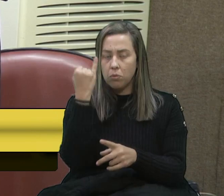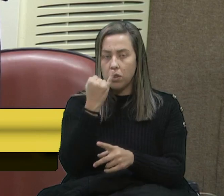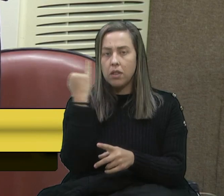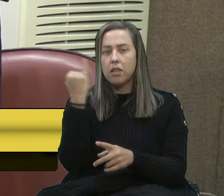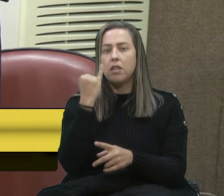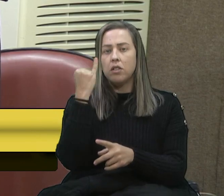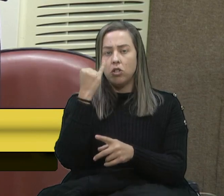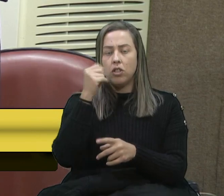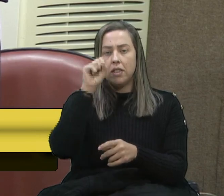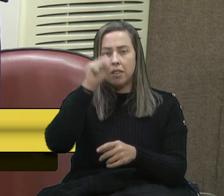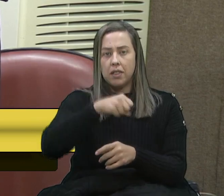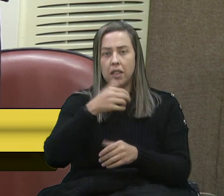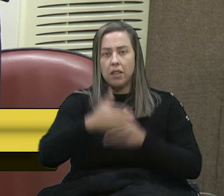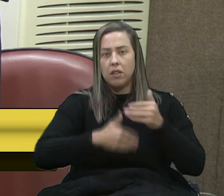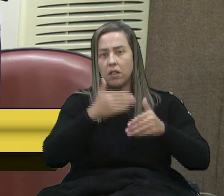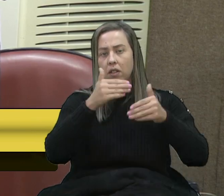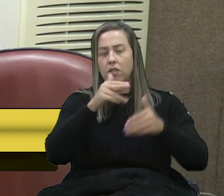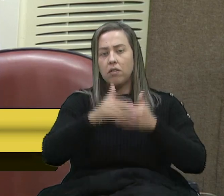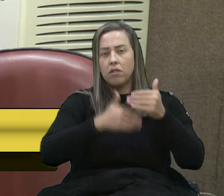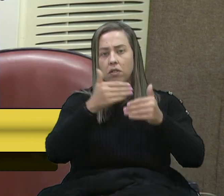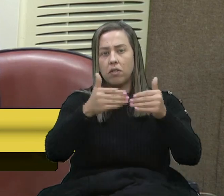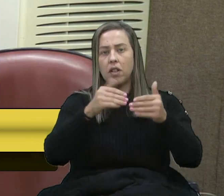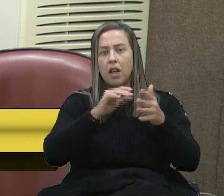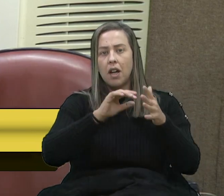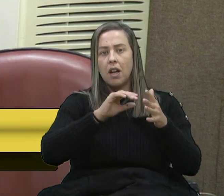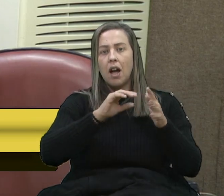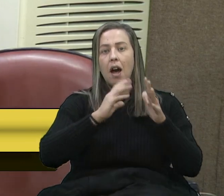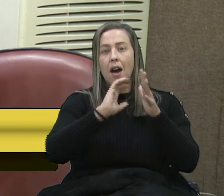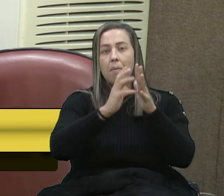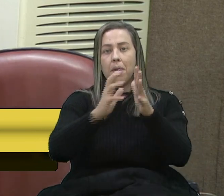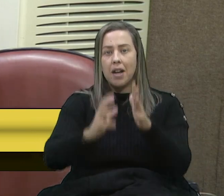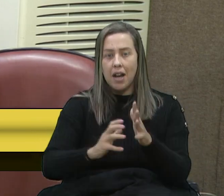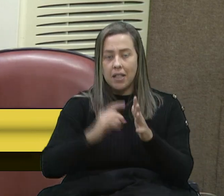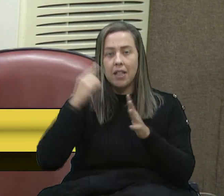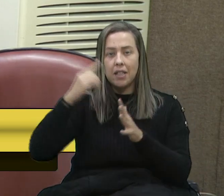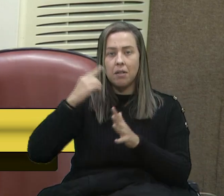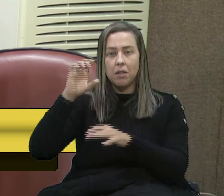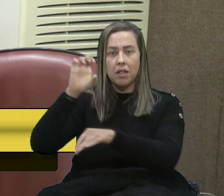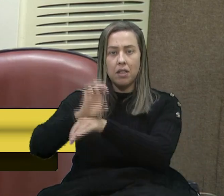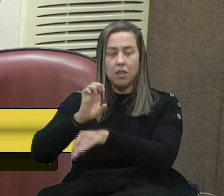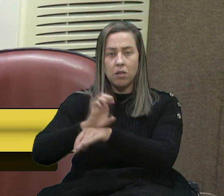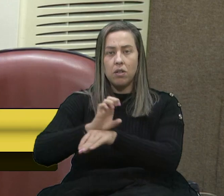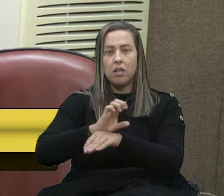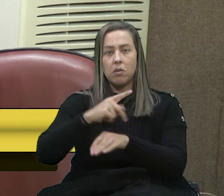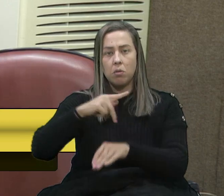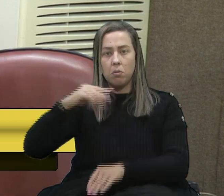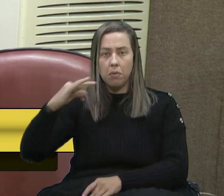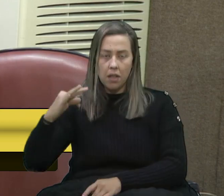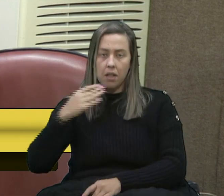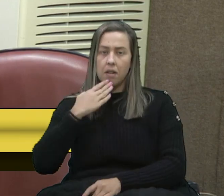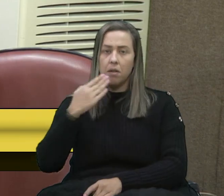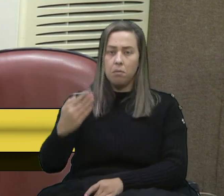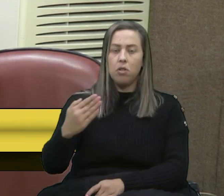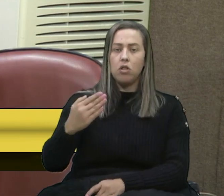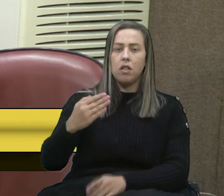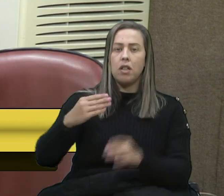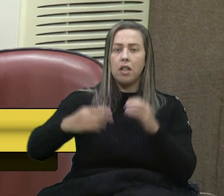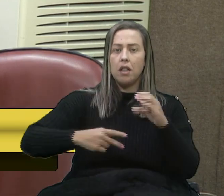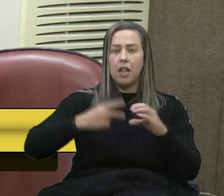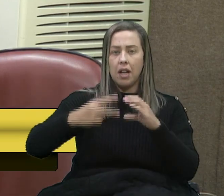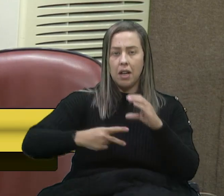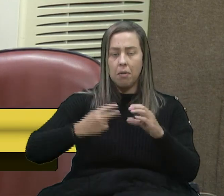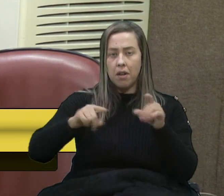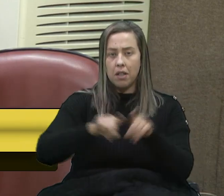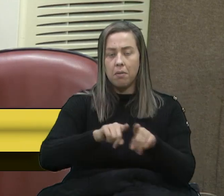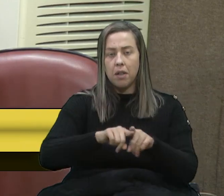levaremos a toda bancada de deputados estadual do Partido dos Trabalhadores na Câmara, para